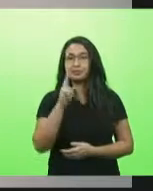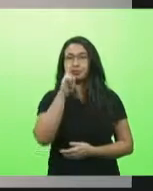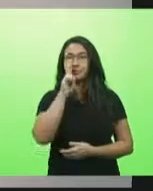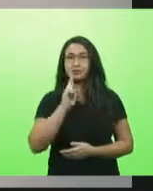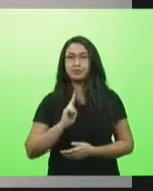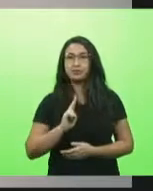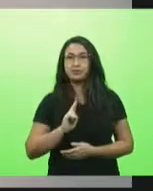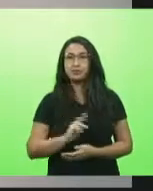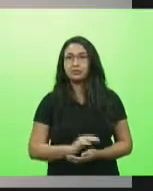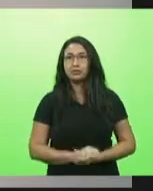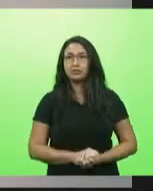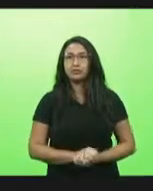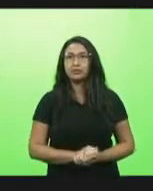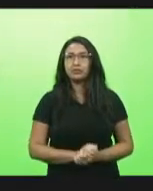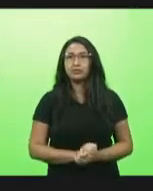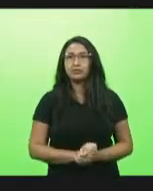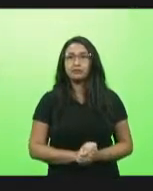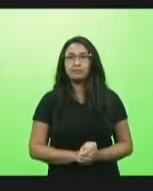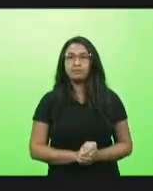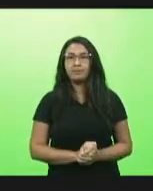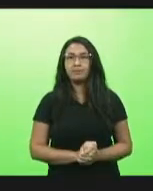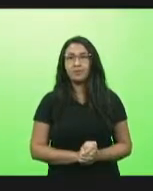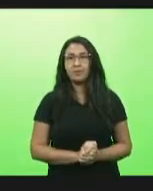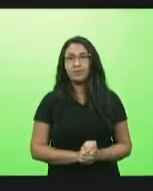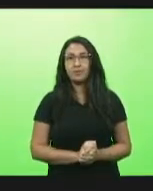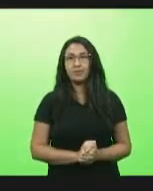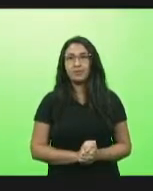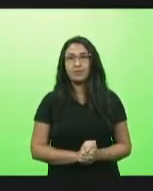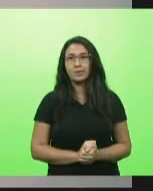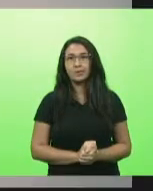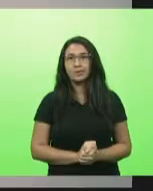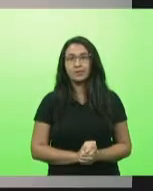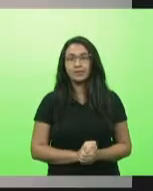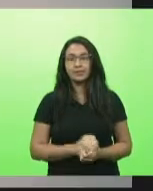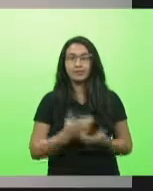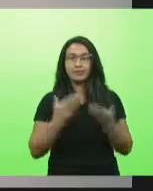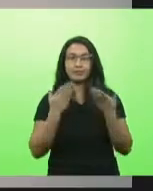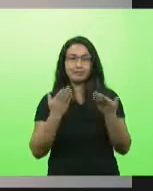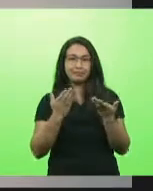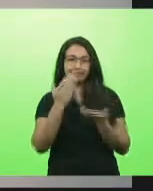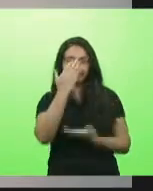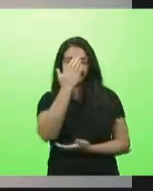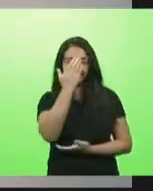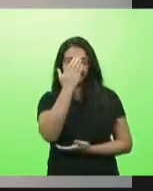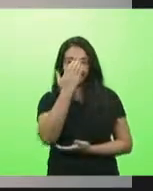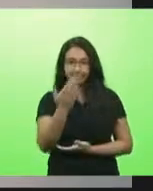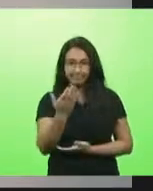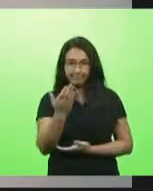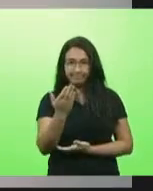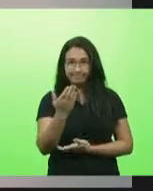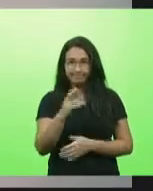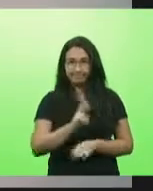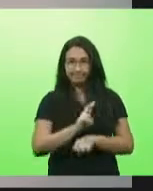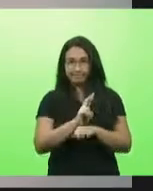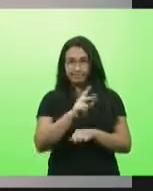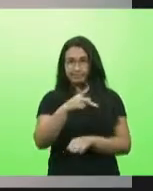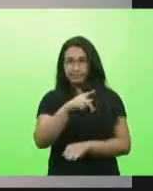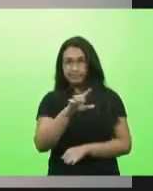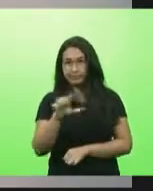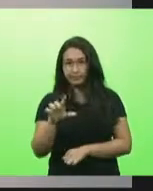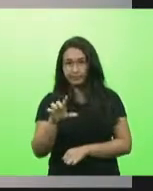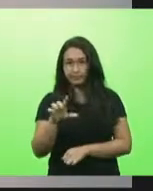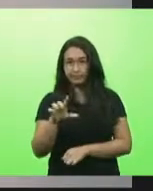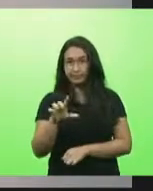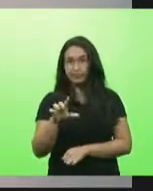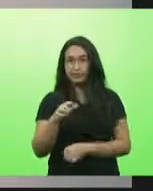bom eu só queria agradecer em nome do PL a sensibilidade do